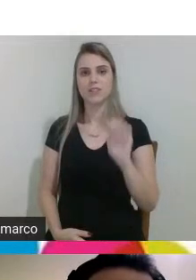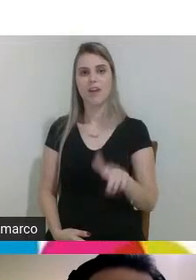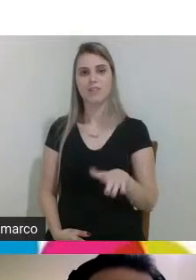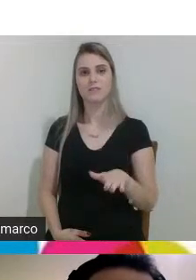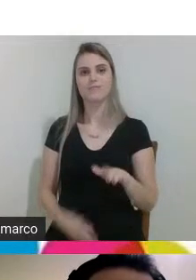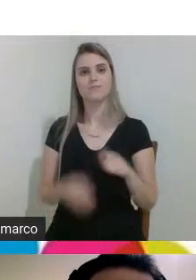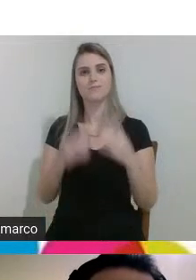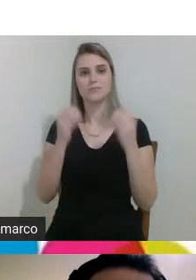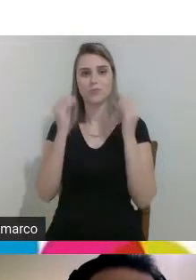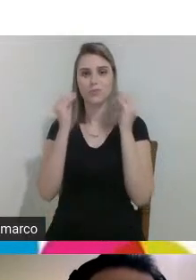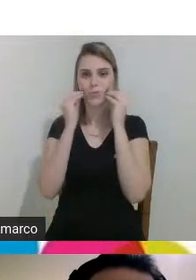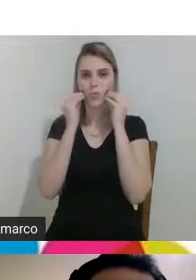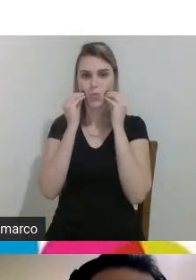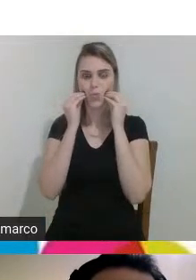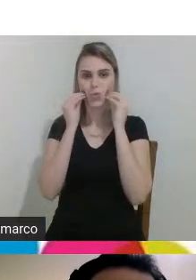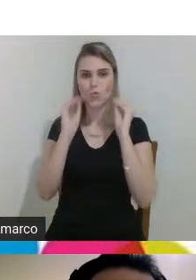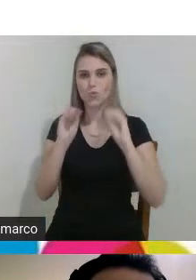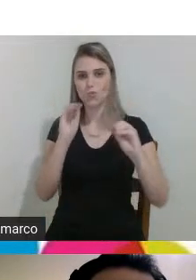beijão pra ti